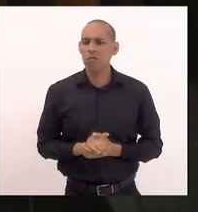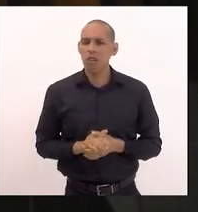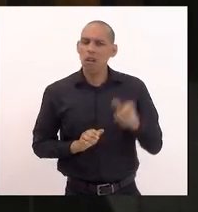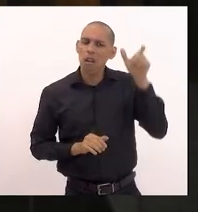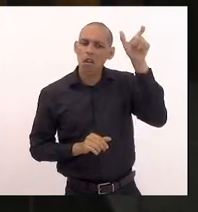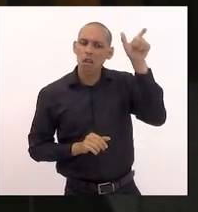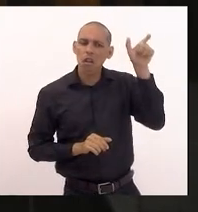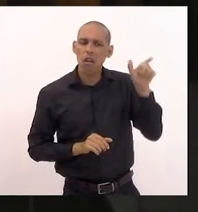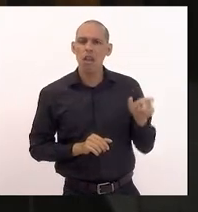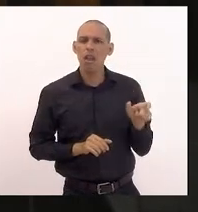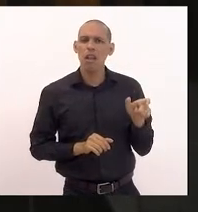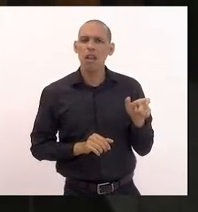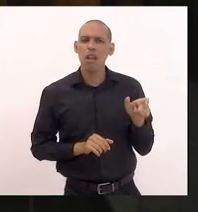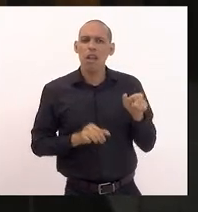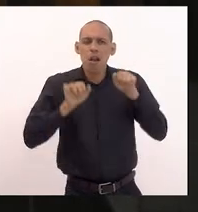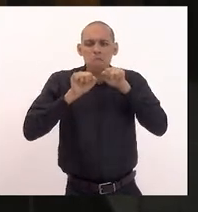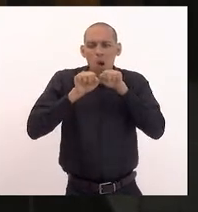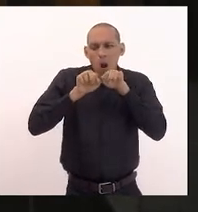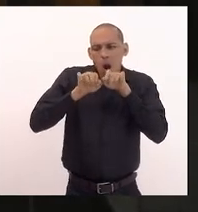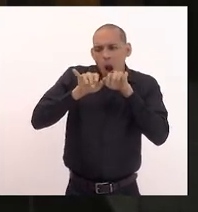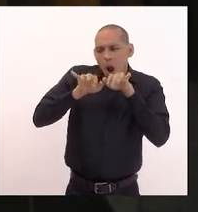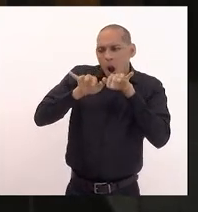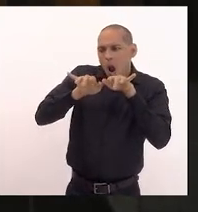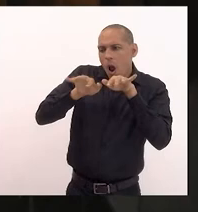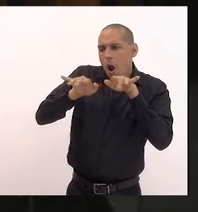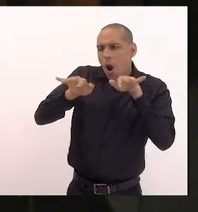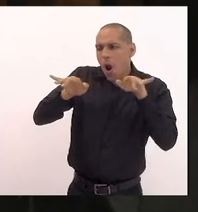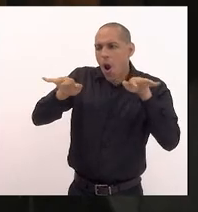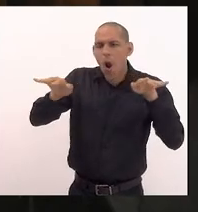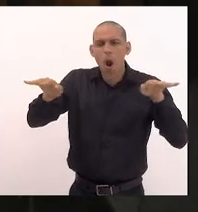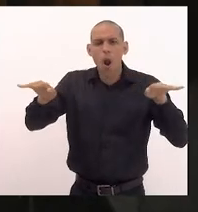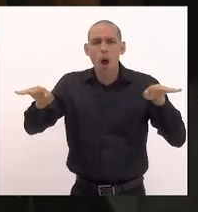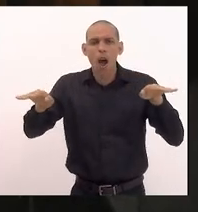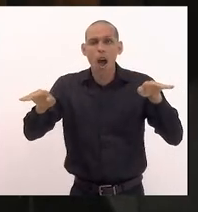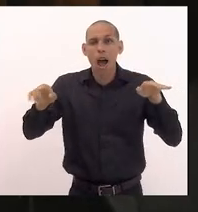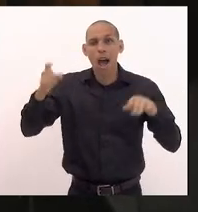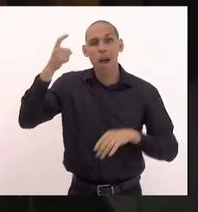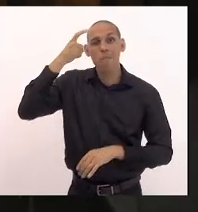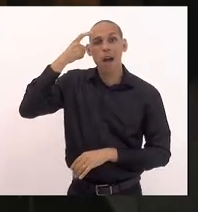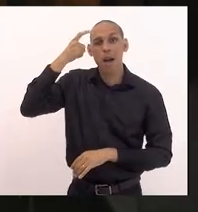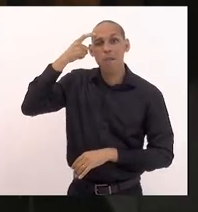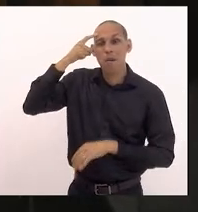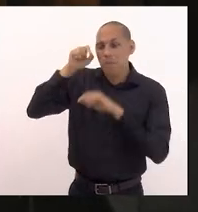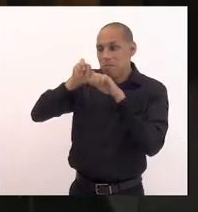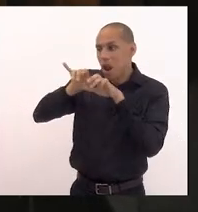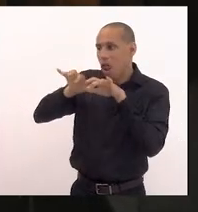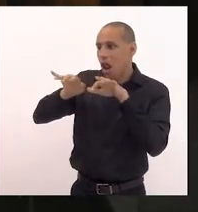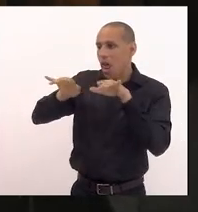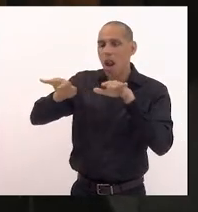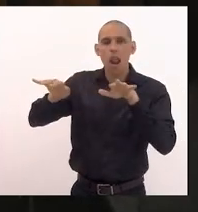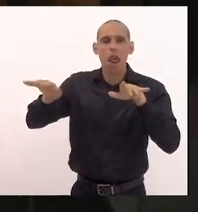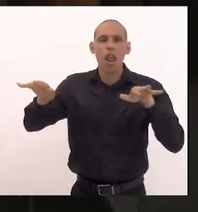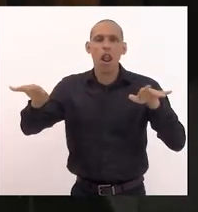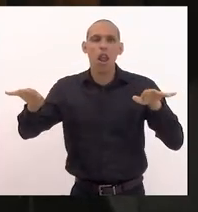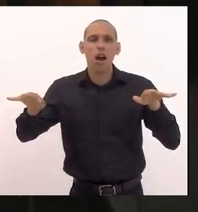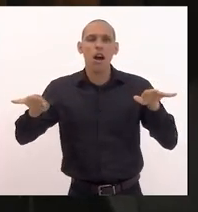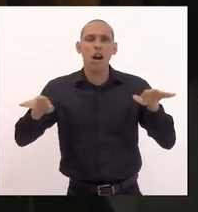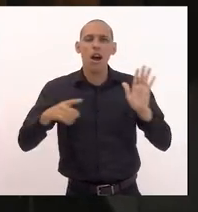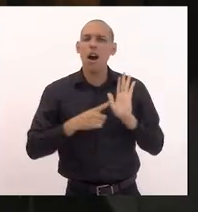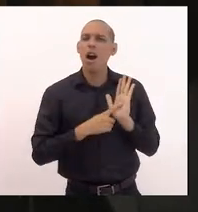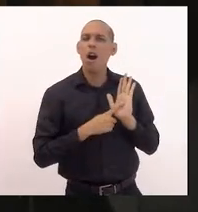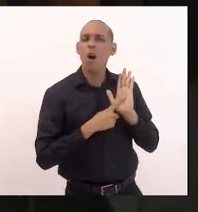o pensamento a figura o pensamento bolsonarista passou a refletir de fato